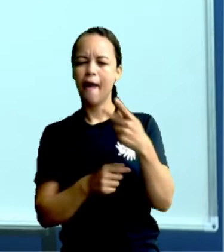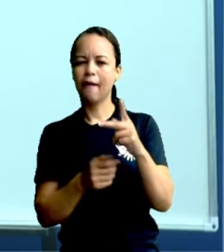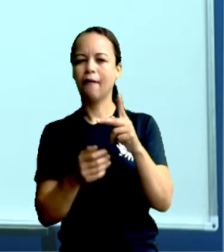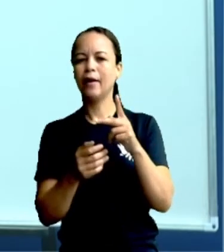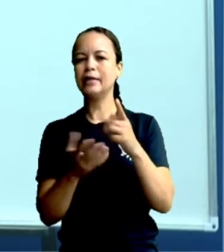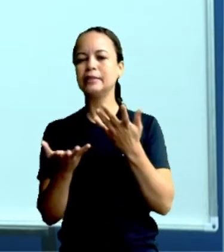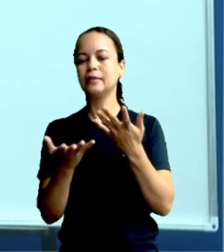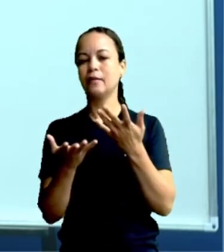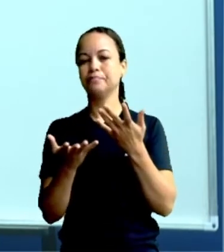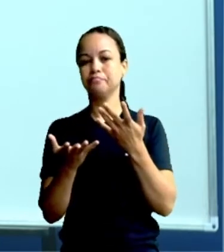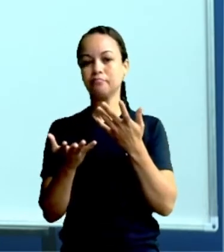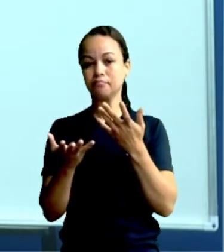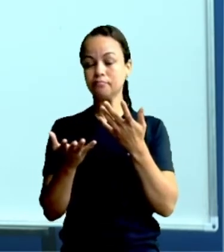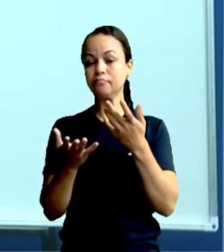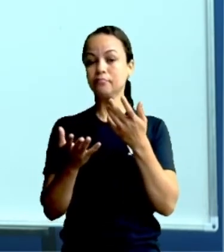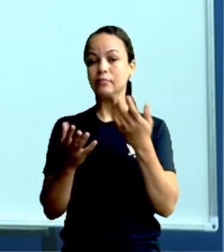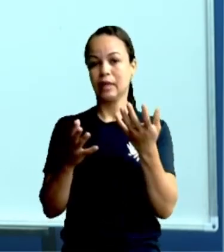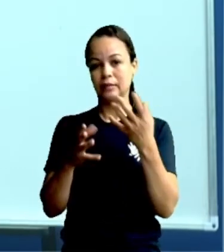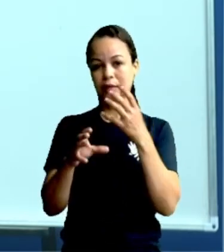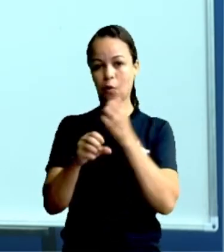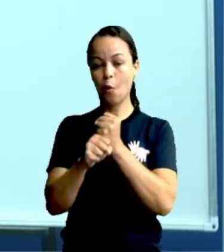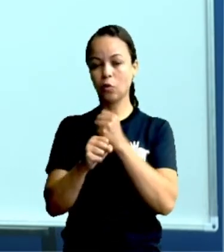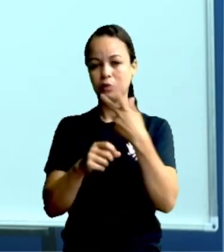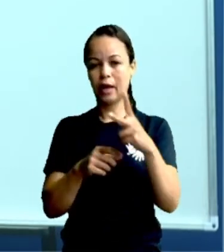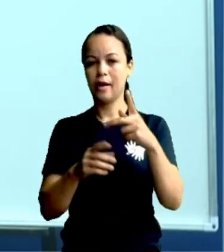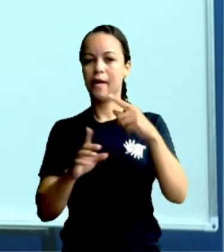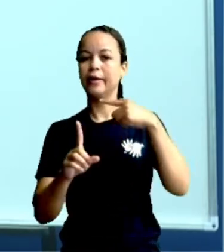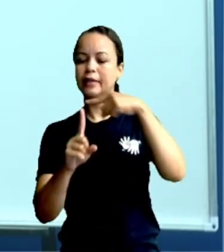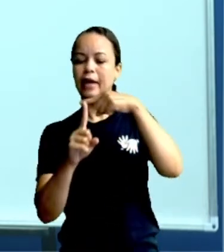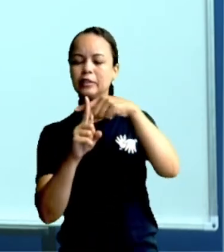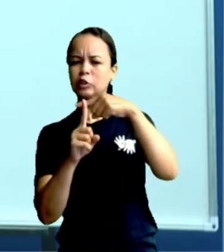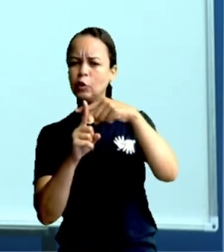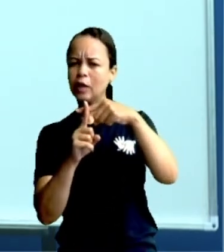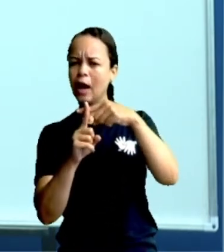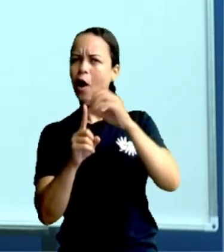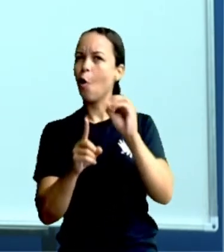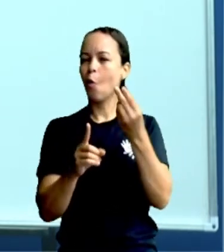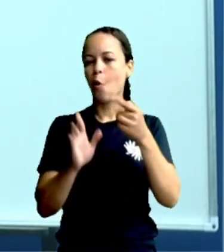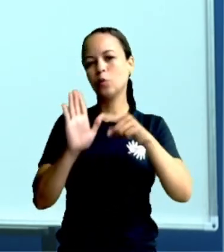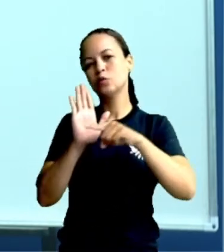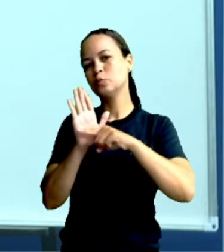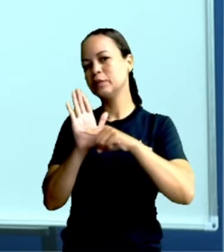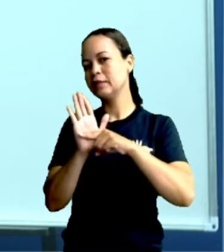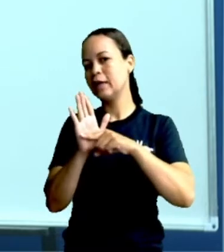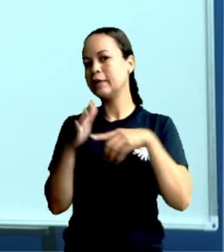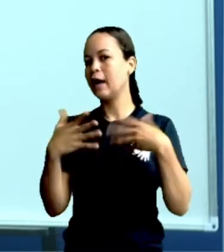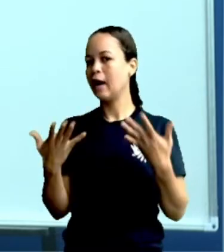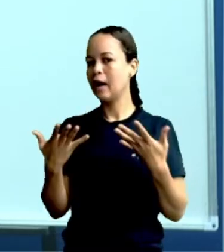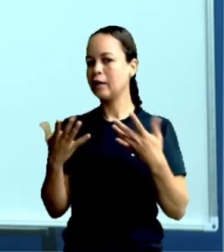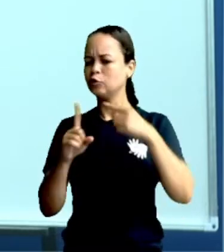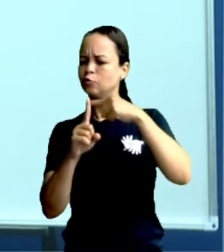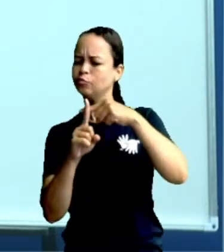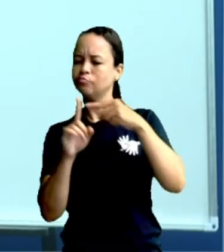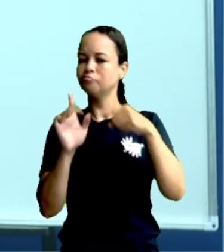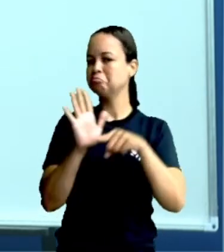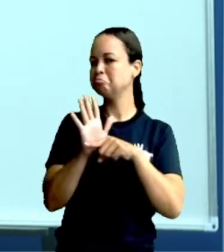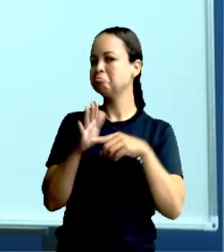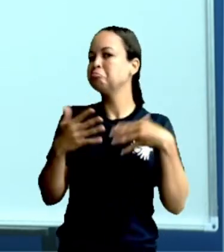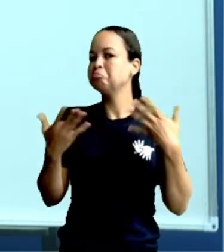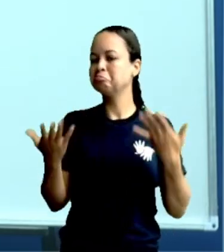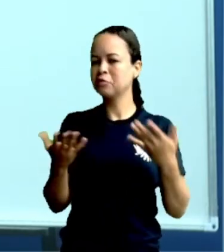conta de adicionar ou uma conta de subtrair? De adição ou de subtração?